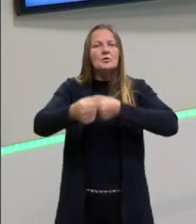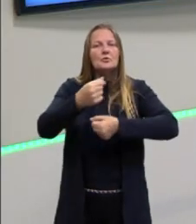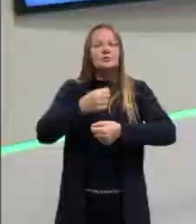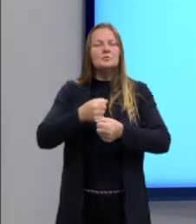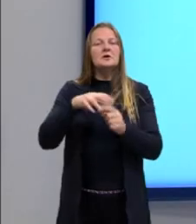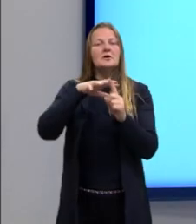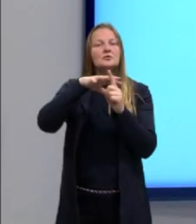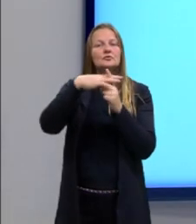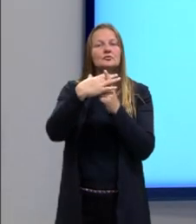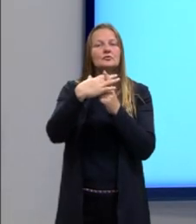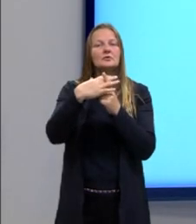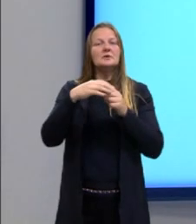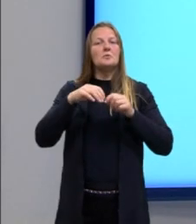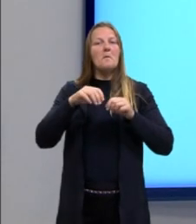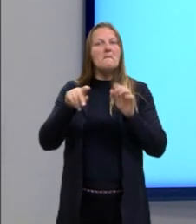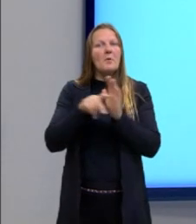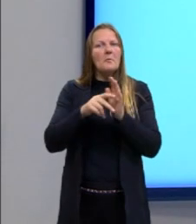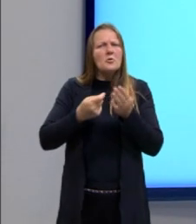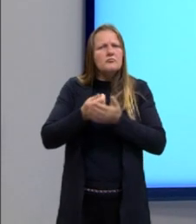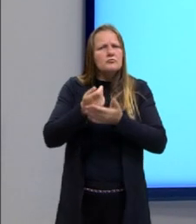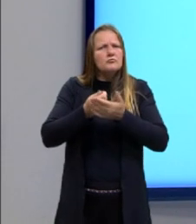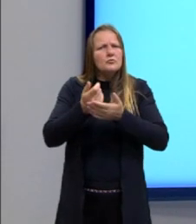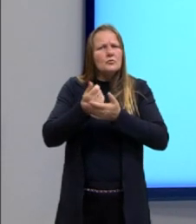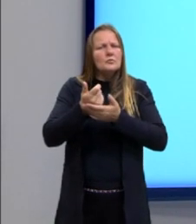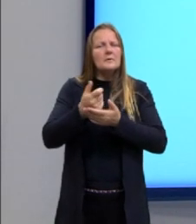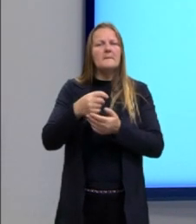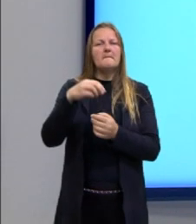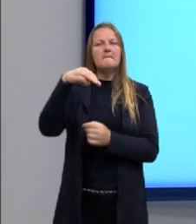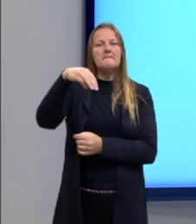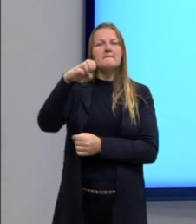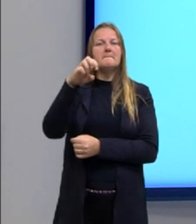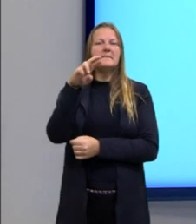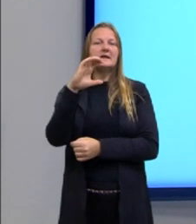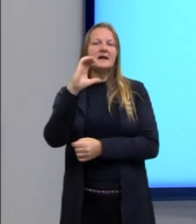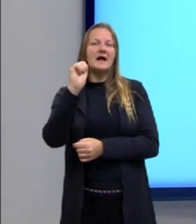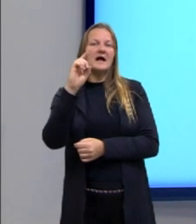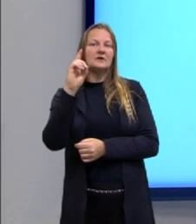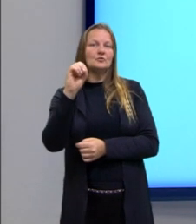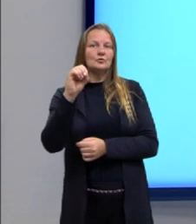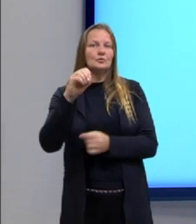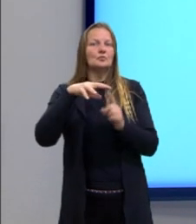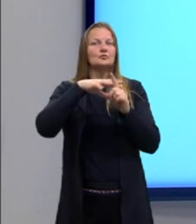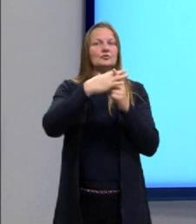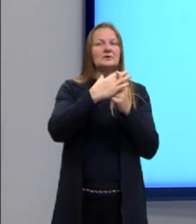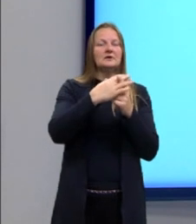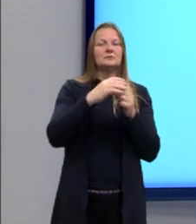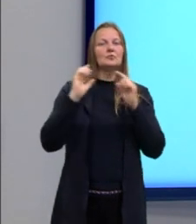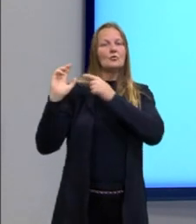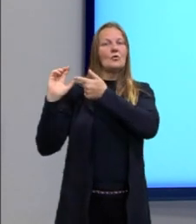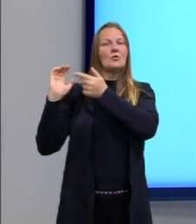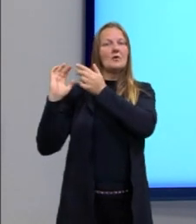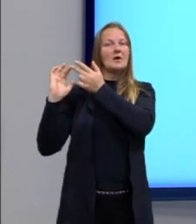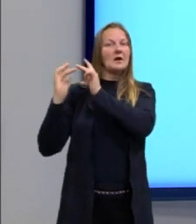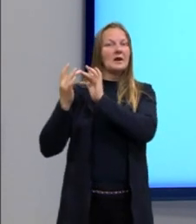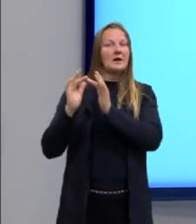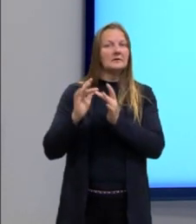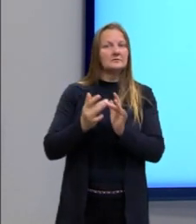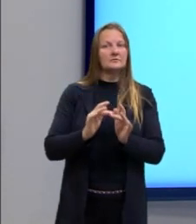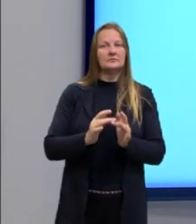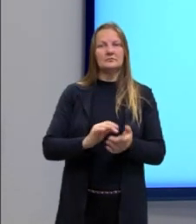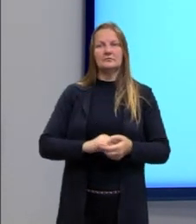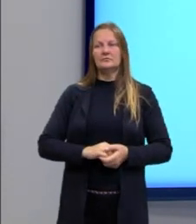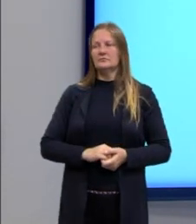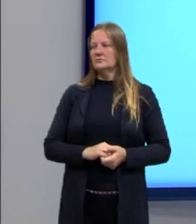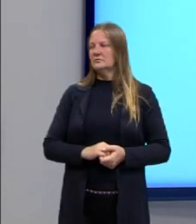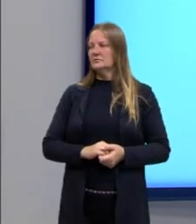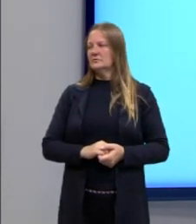socialismo de mercado. Qual a diferença entre o socialismo de mercado e o socialismo clássico, né? O socialismo clássico, ele